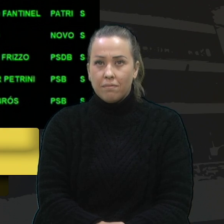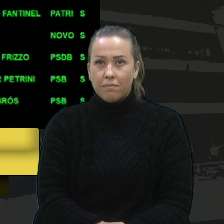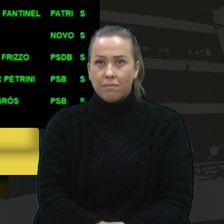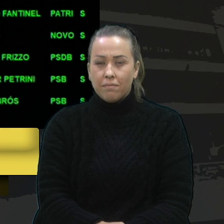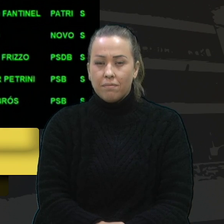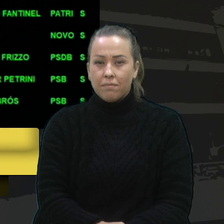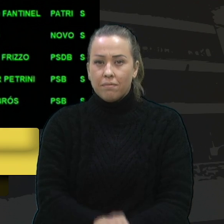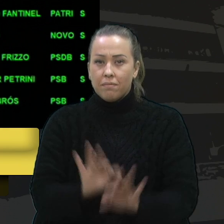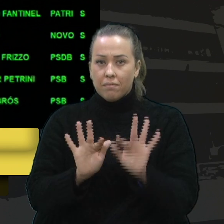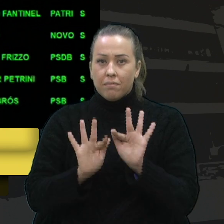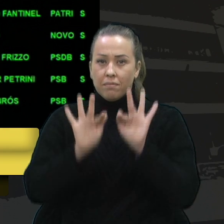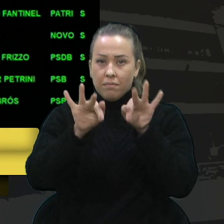Encerrado o registro do...